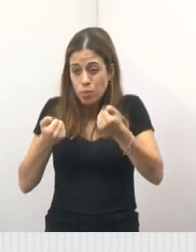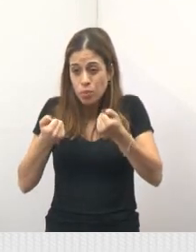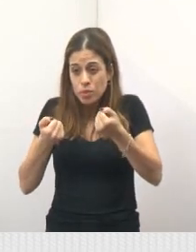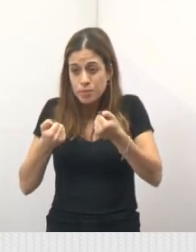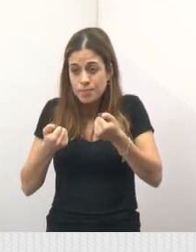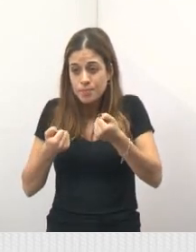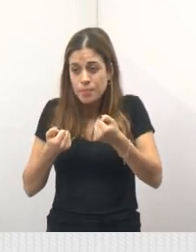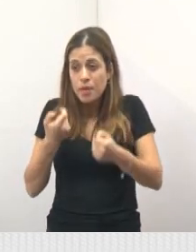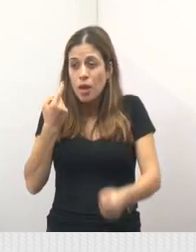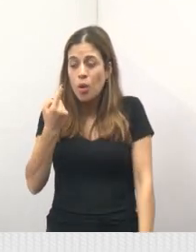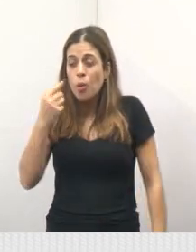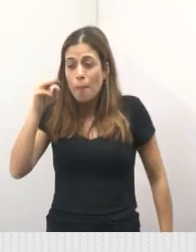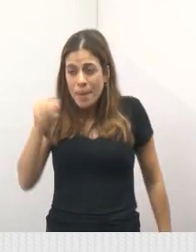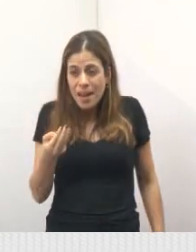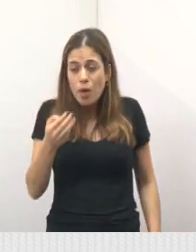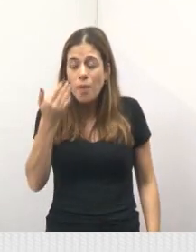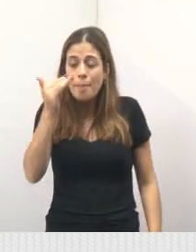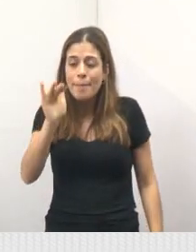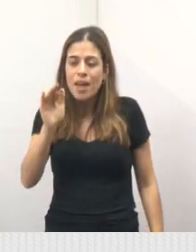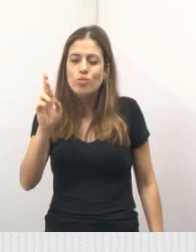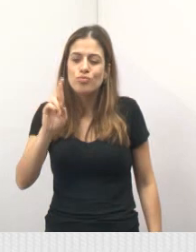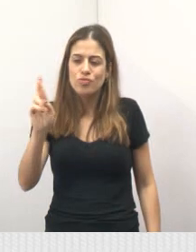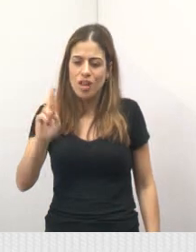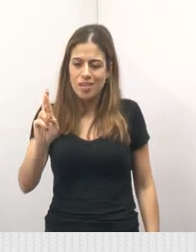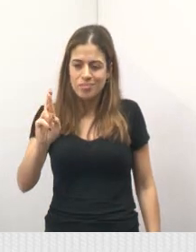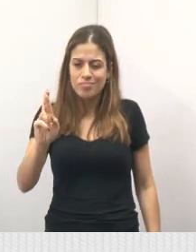tem um custo de um milhão e meio de reais.